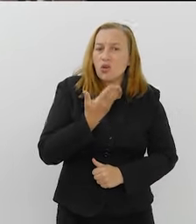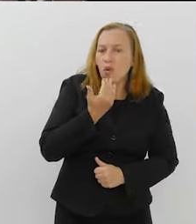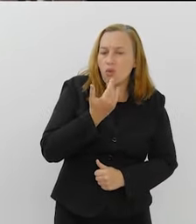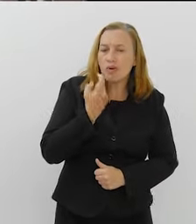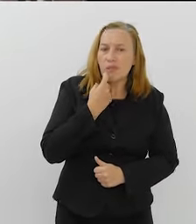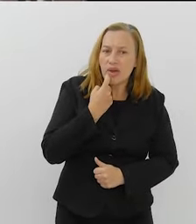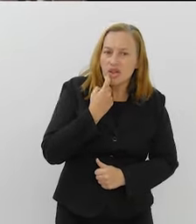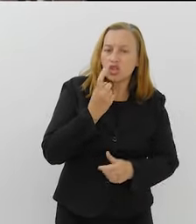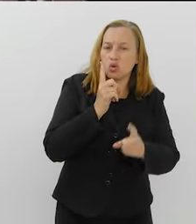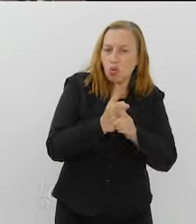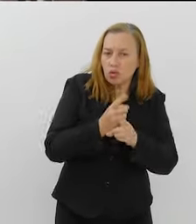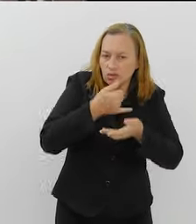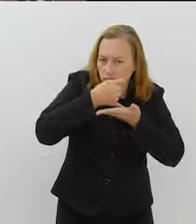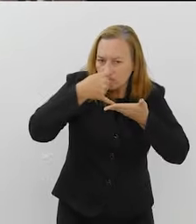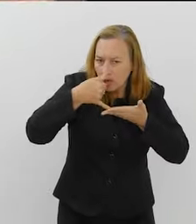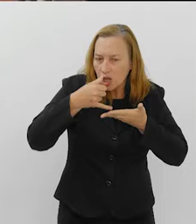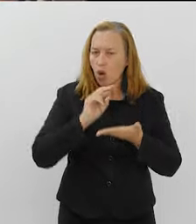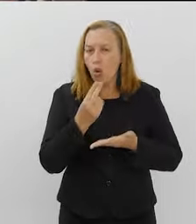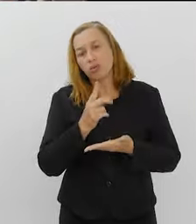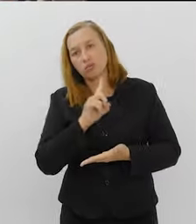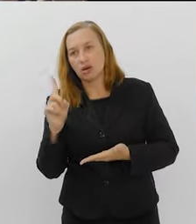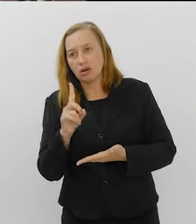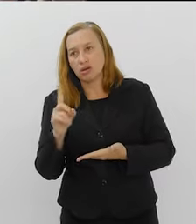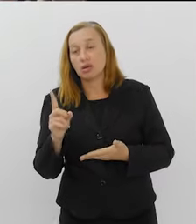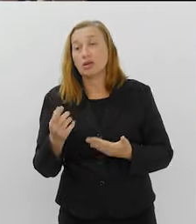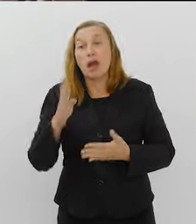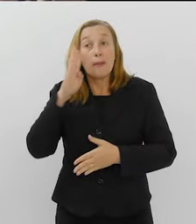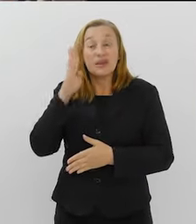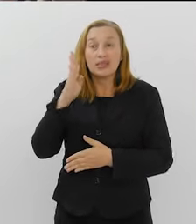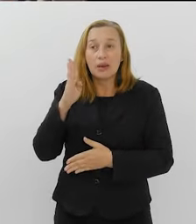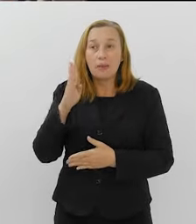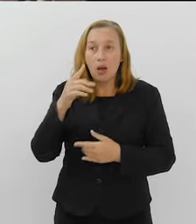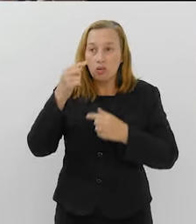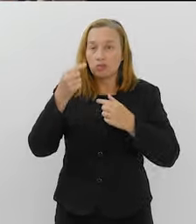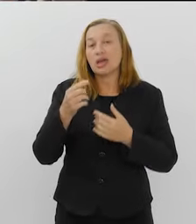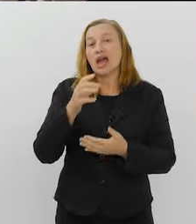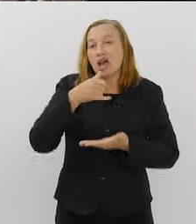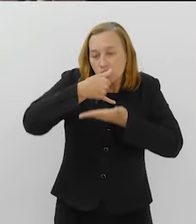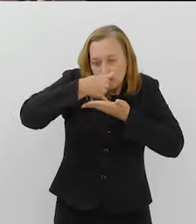a gente não sabe dizer. Porque a principal via de exposição da cocaína é a via nasal.